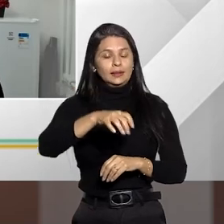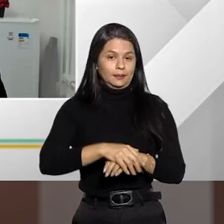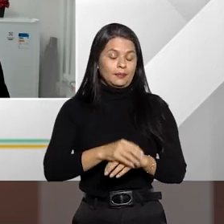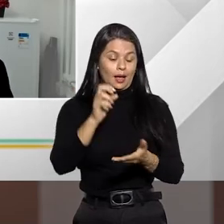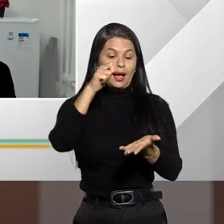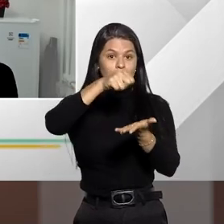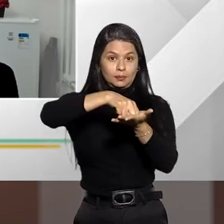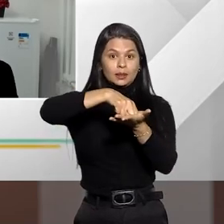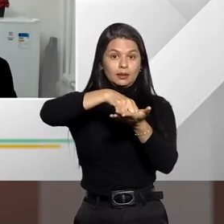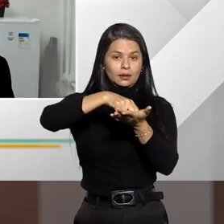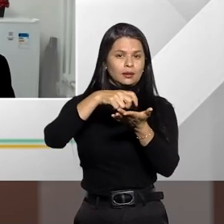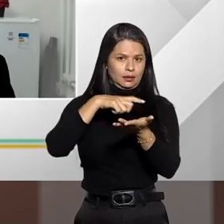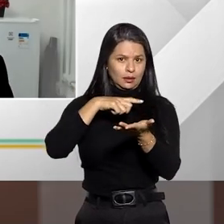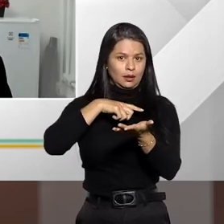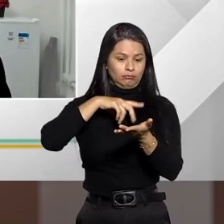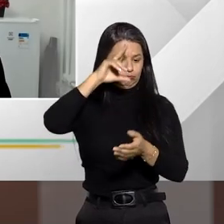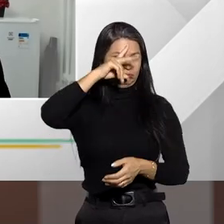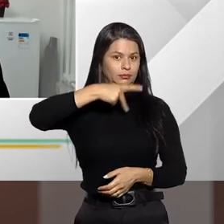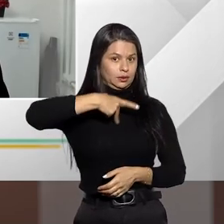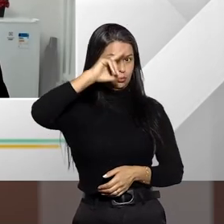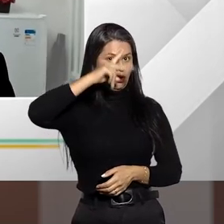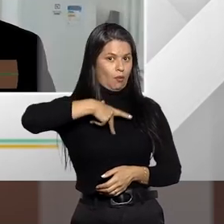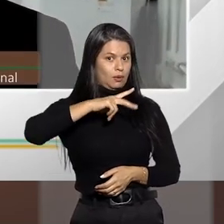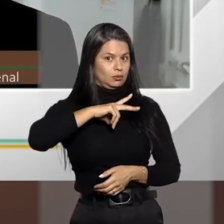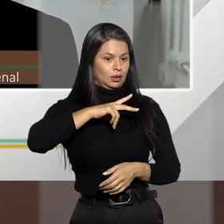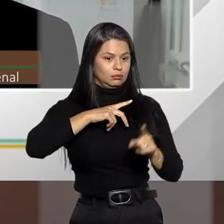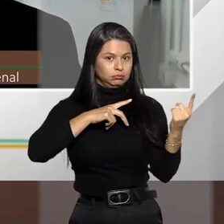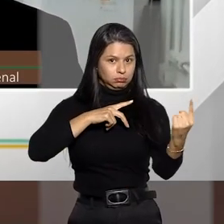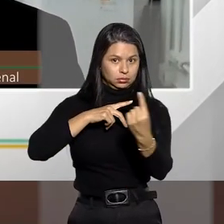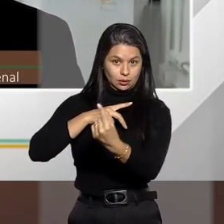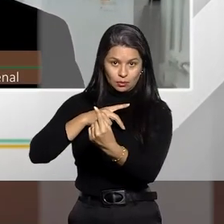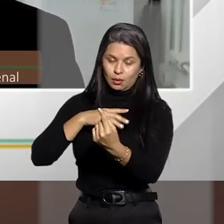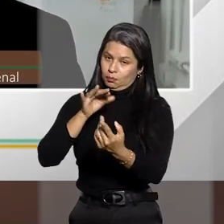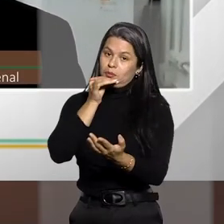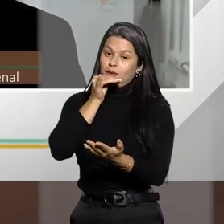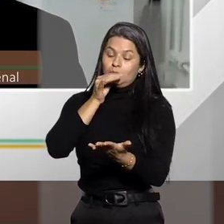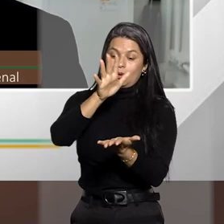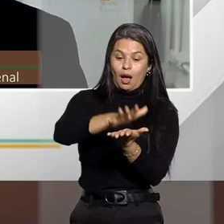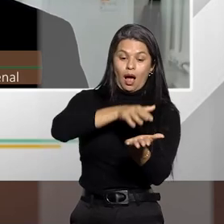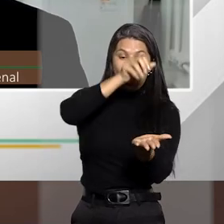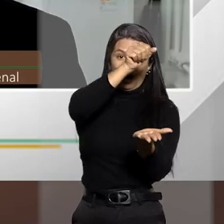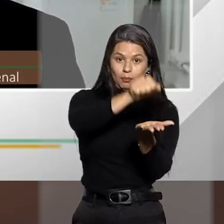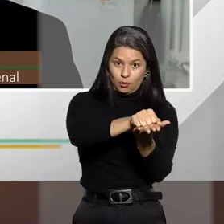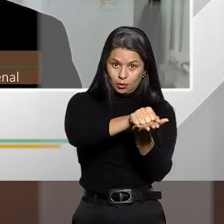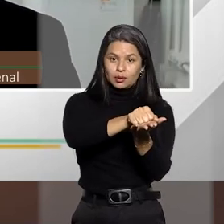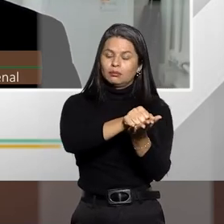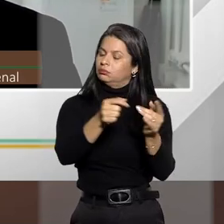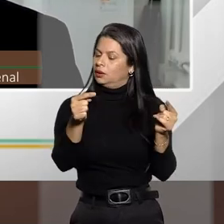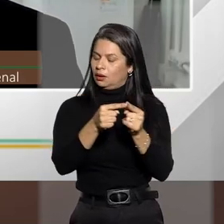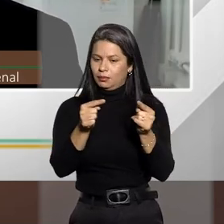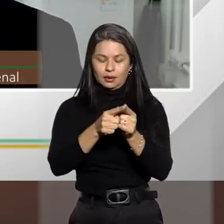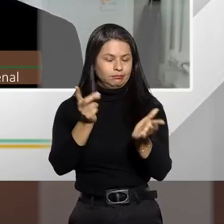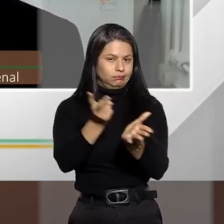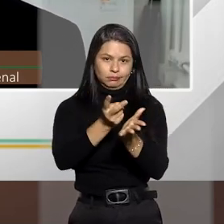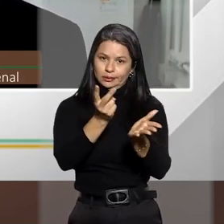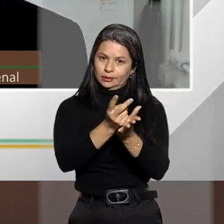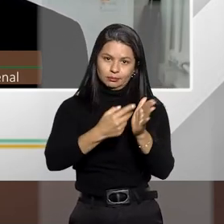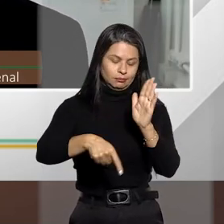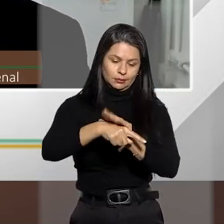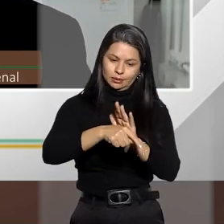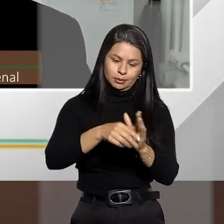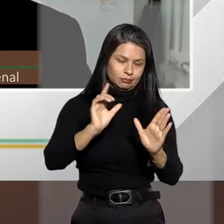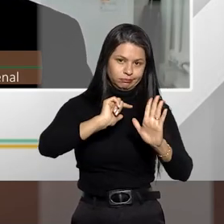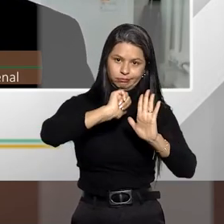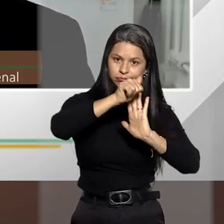elas têm a autonomia e independência, né? No caso, a multa, ela é aplicada independentemente da questão do concurso.